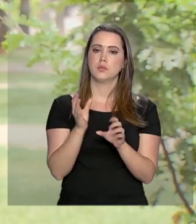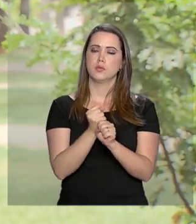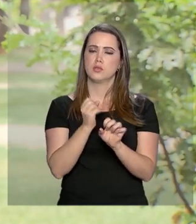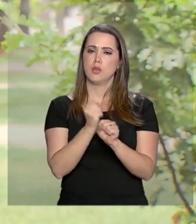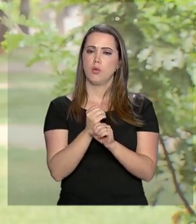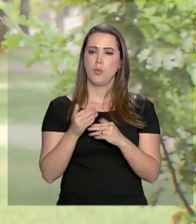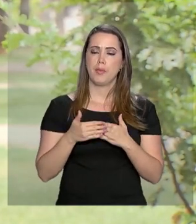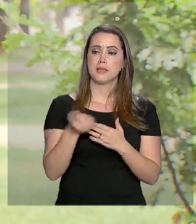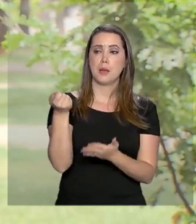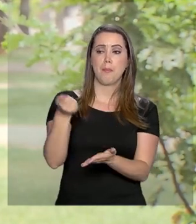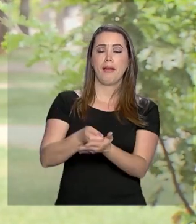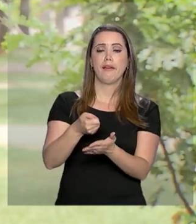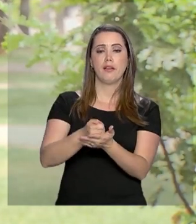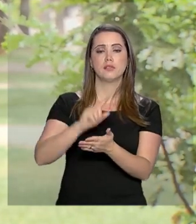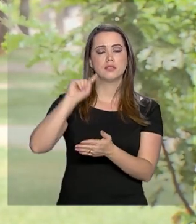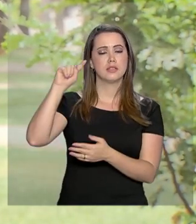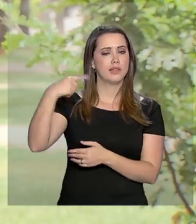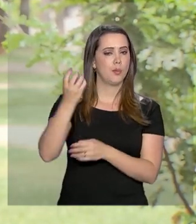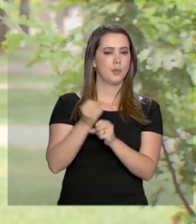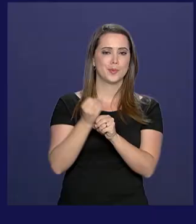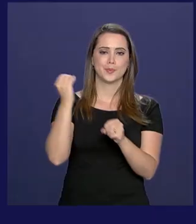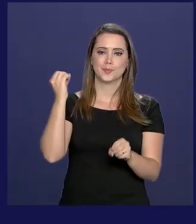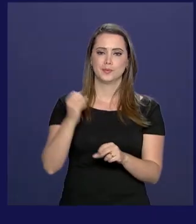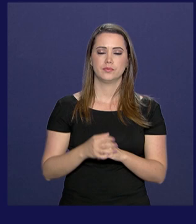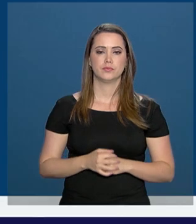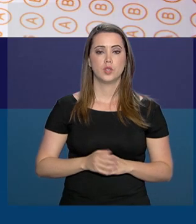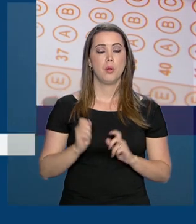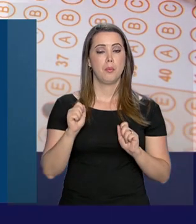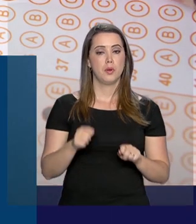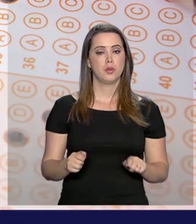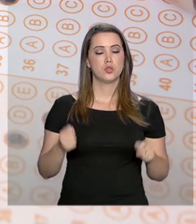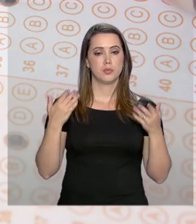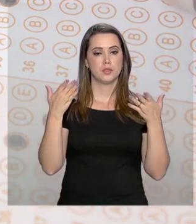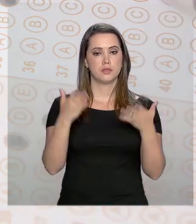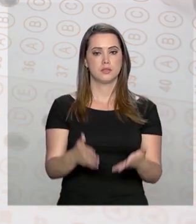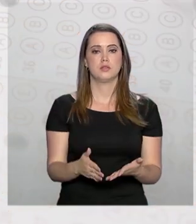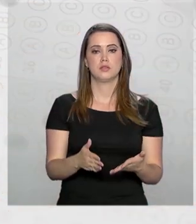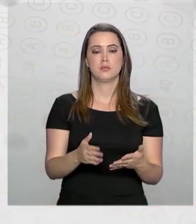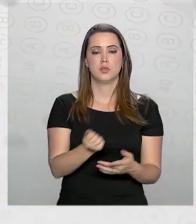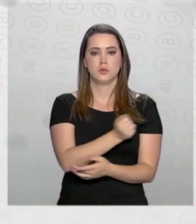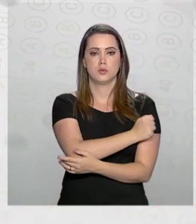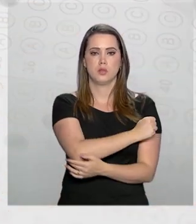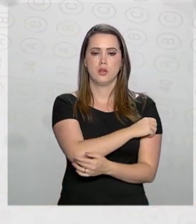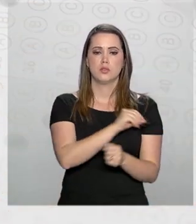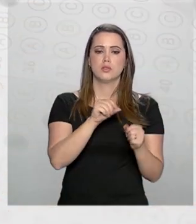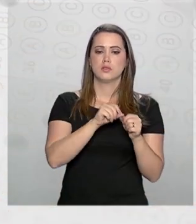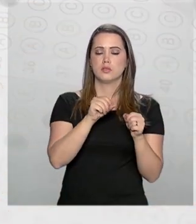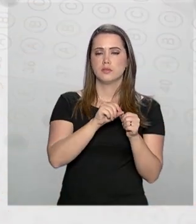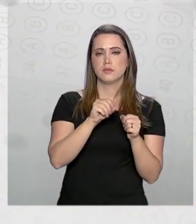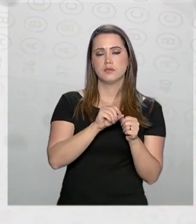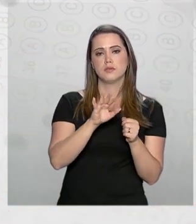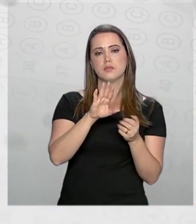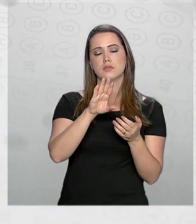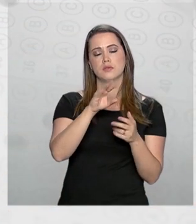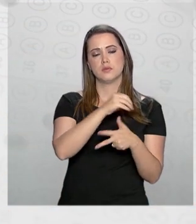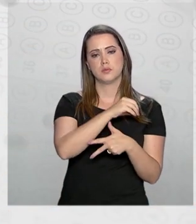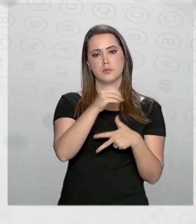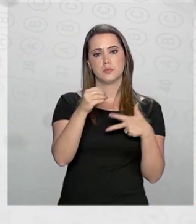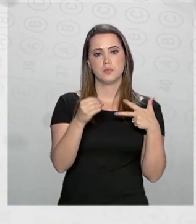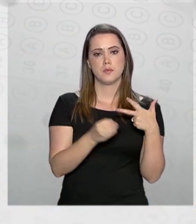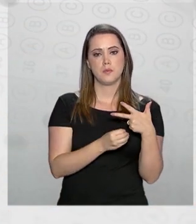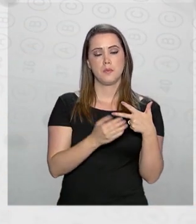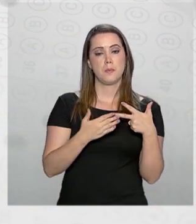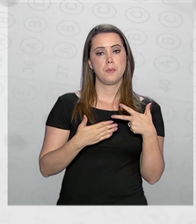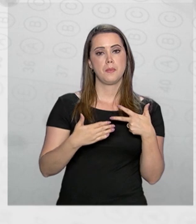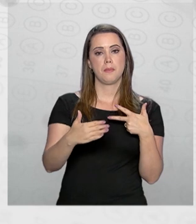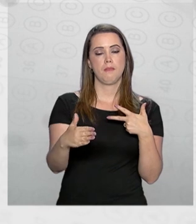só começa a ser pago depois da formatura. Podem participar os estudantes que fizeram o Exame Nacional do Ensino Médio